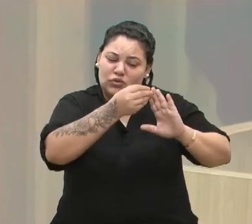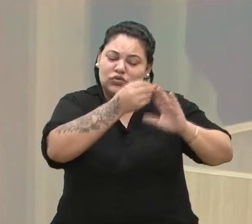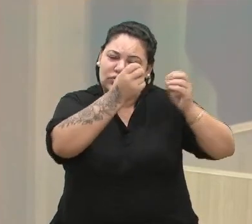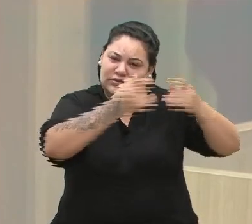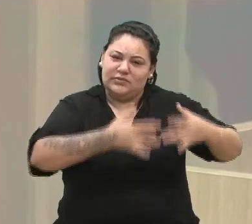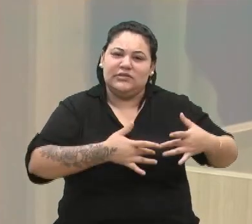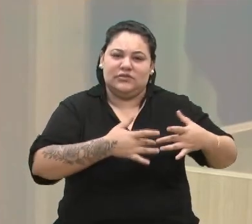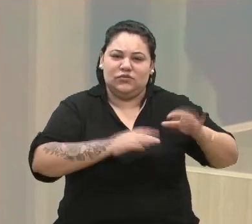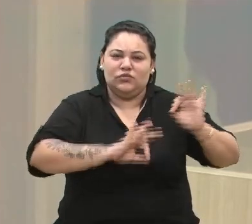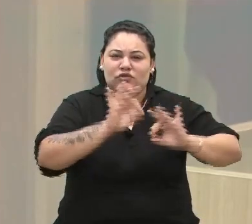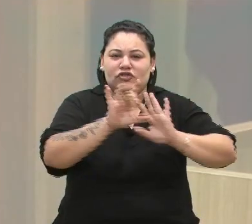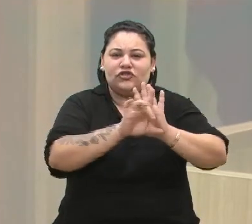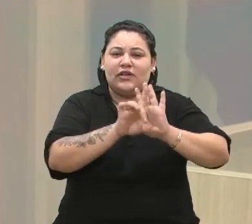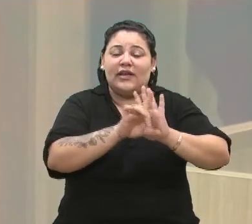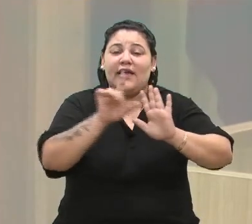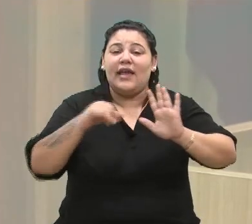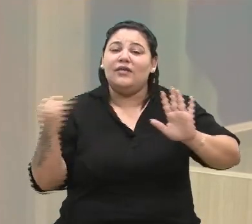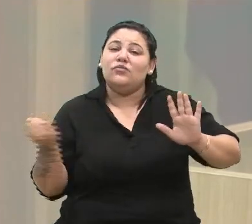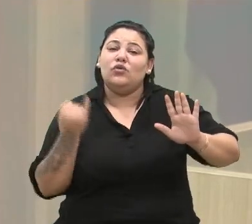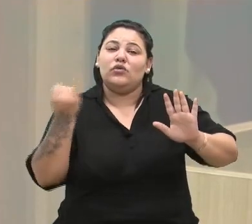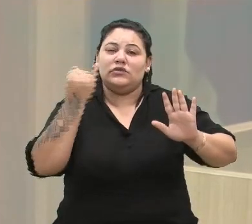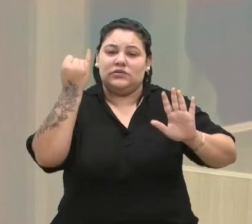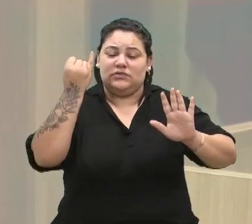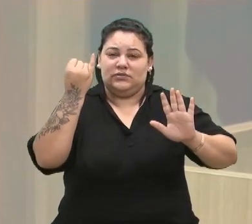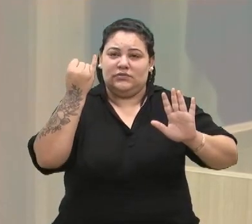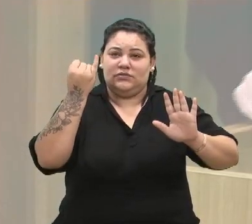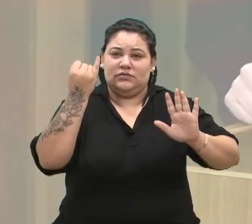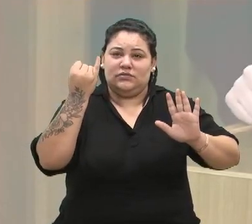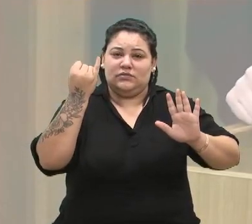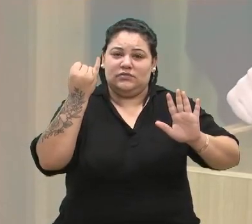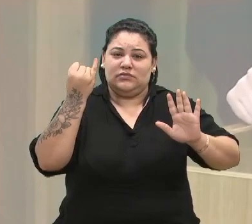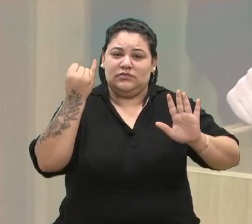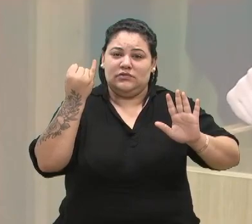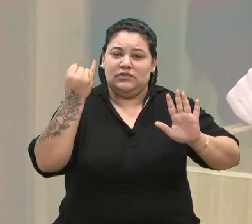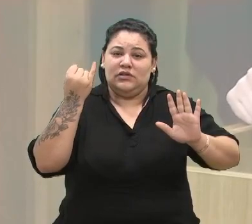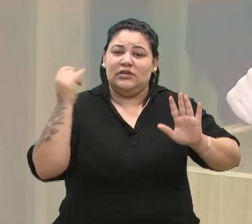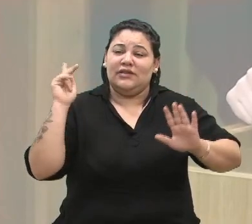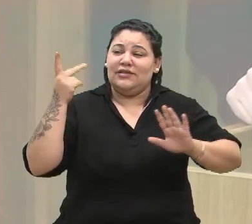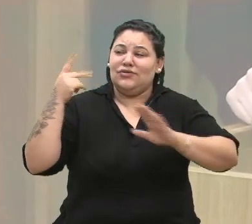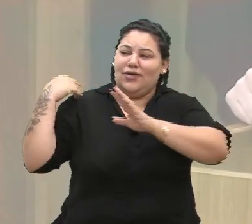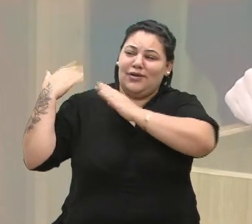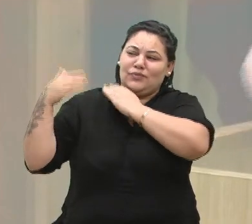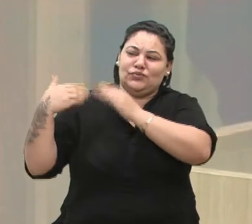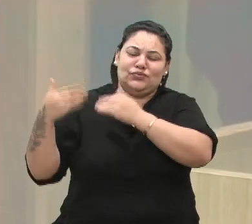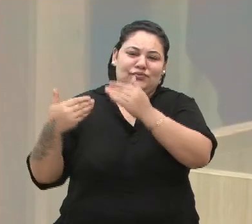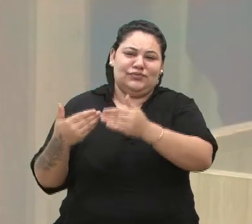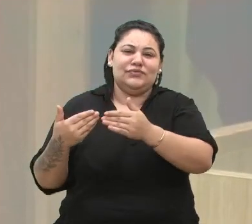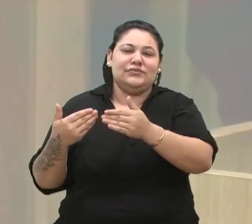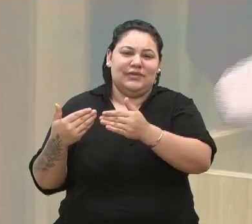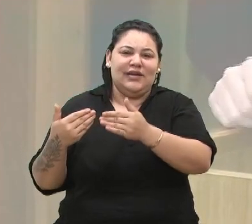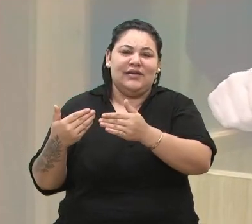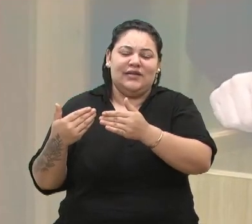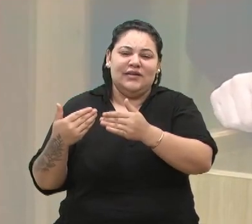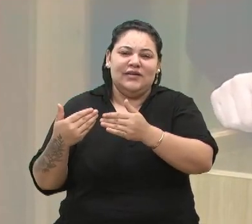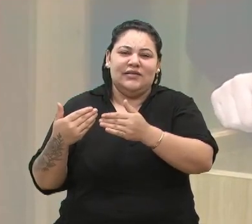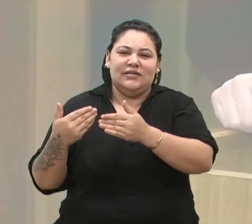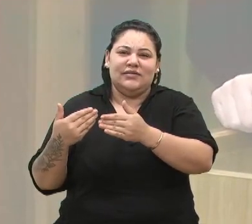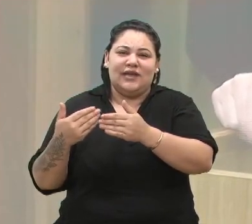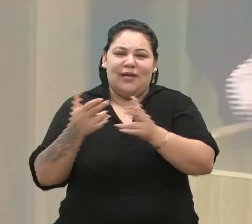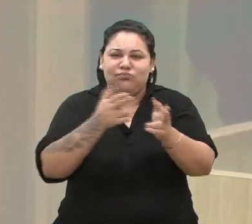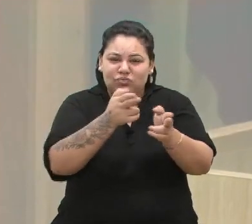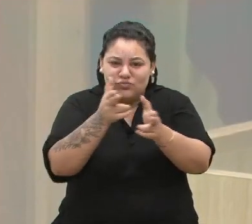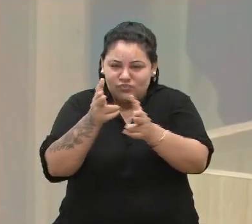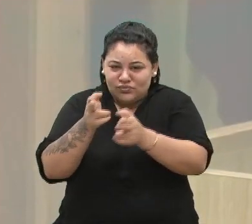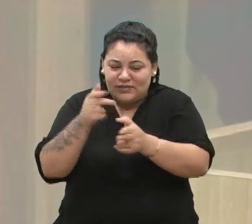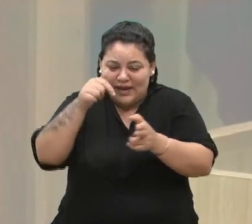lei, que é a relevância histórica do tiro desportivo para o Brasil. E aqui, se nós buscarmos na história,